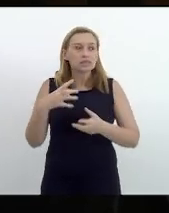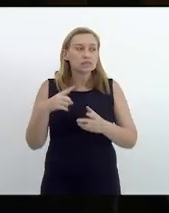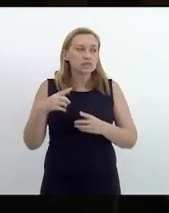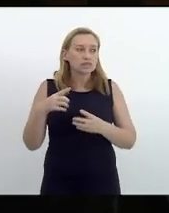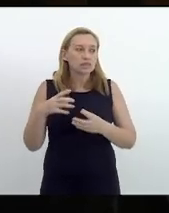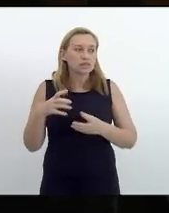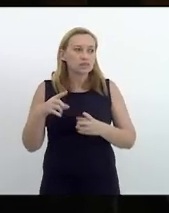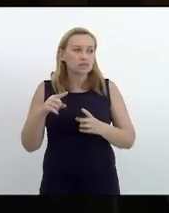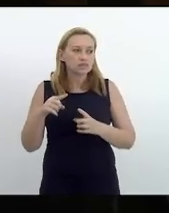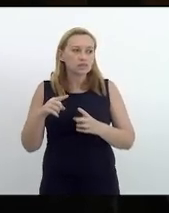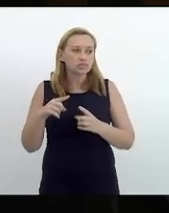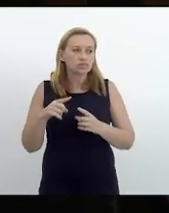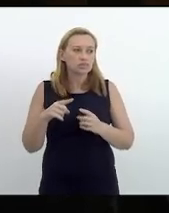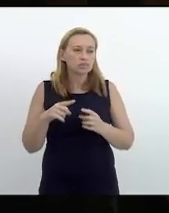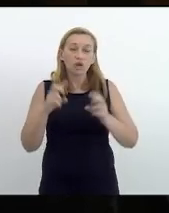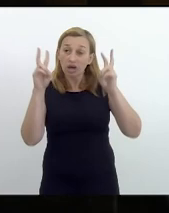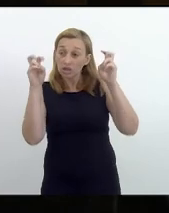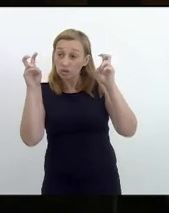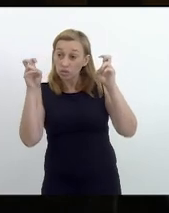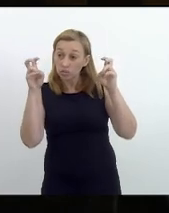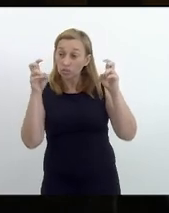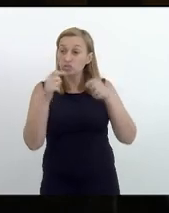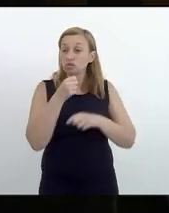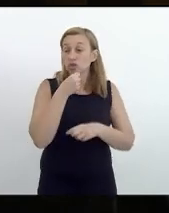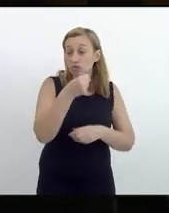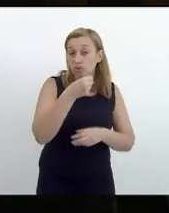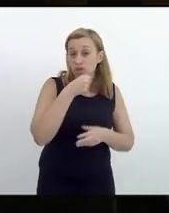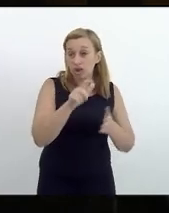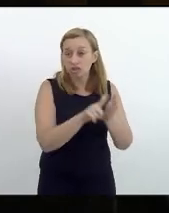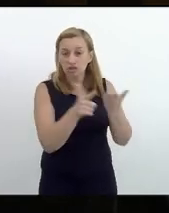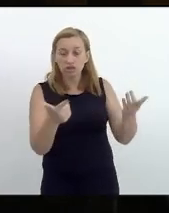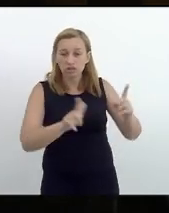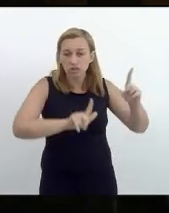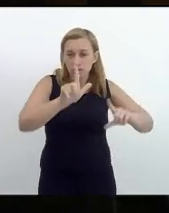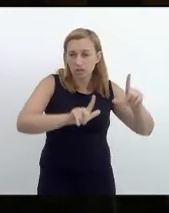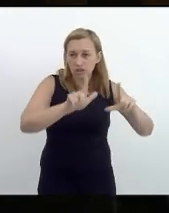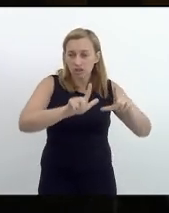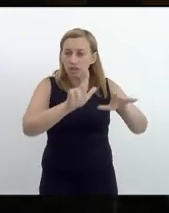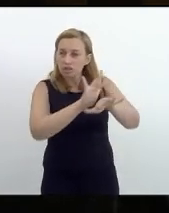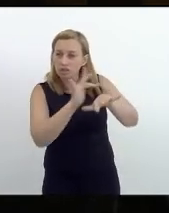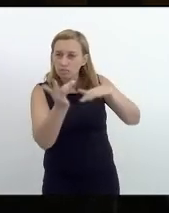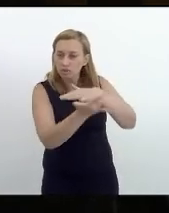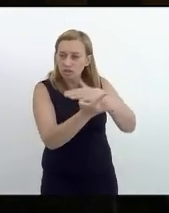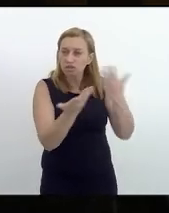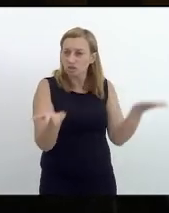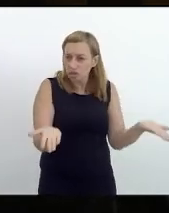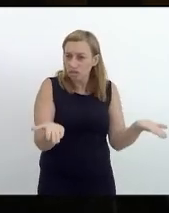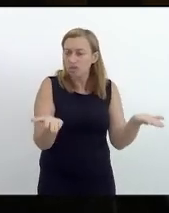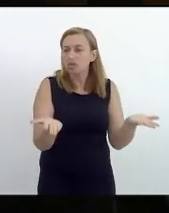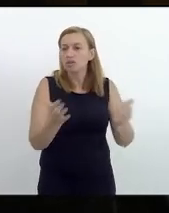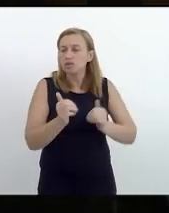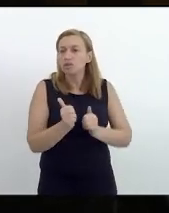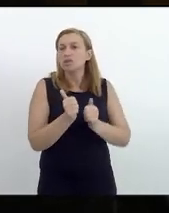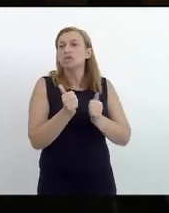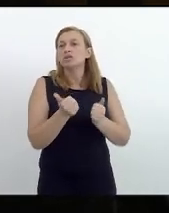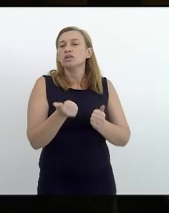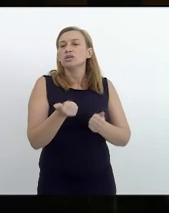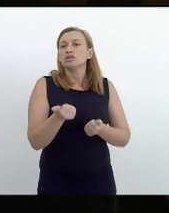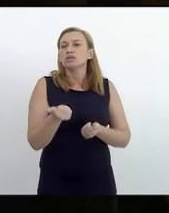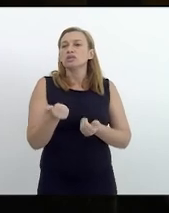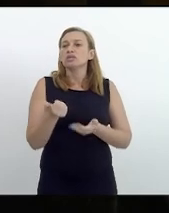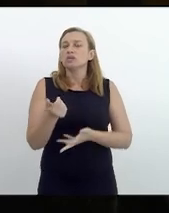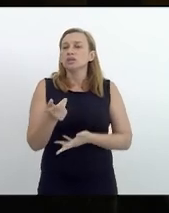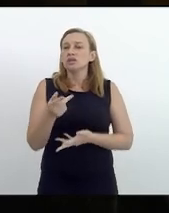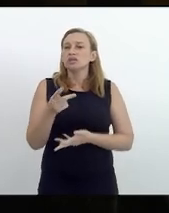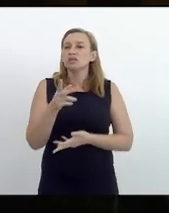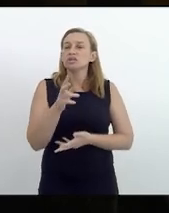de reportagens em grandes veículos da mídia também na mídia dita alternativa comunitária popular o recado